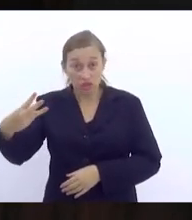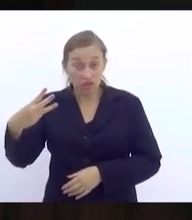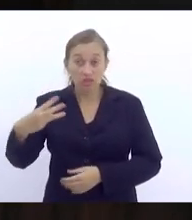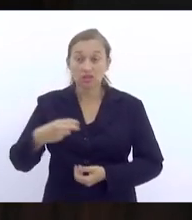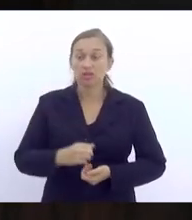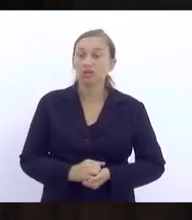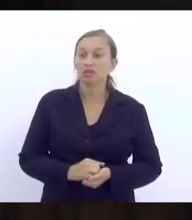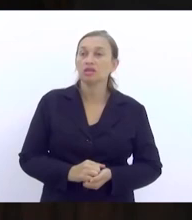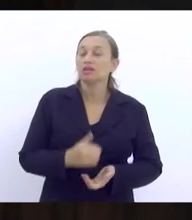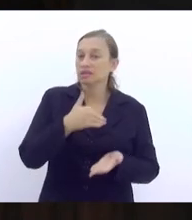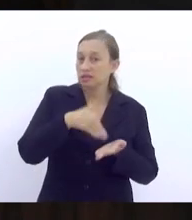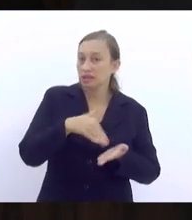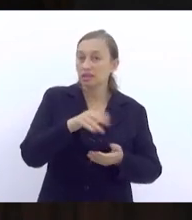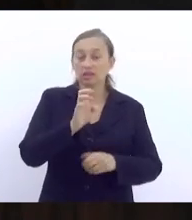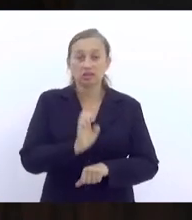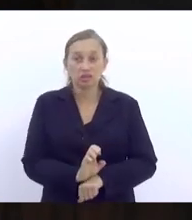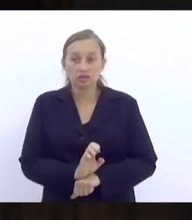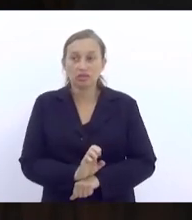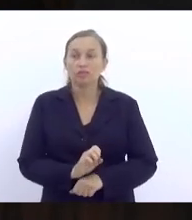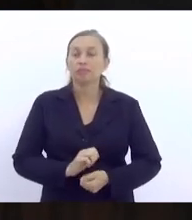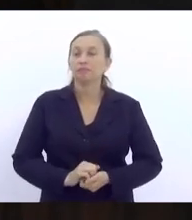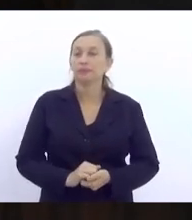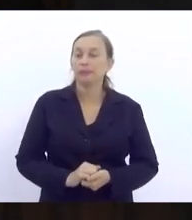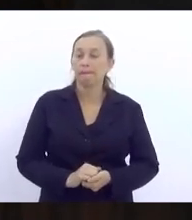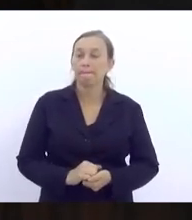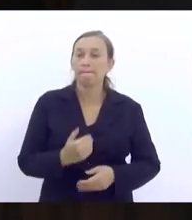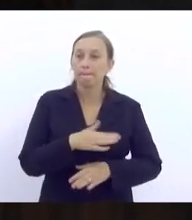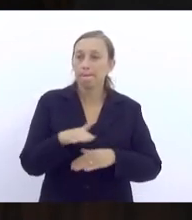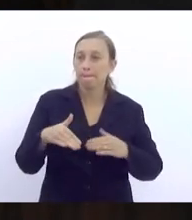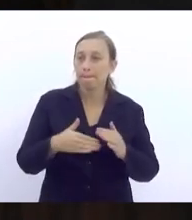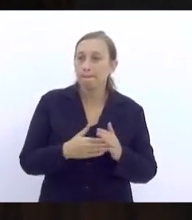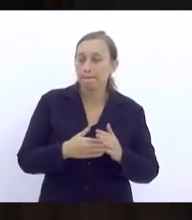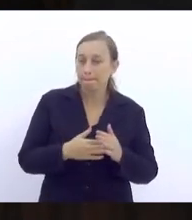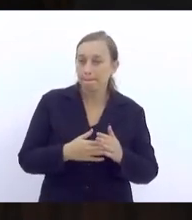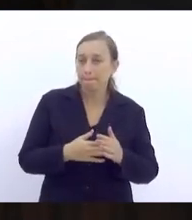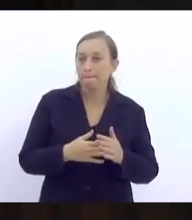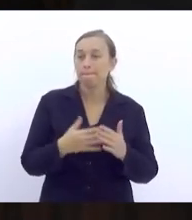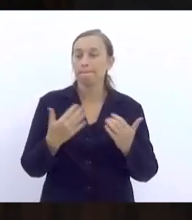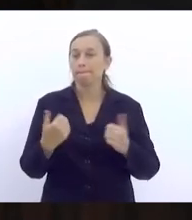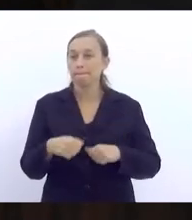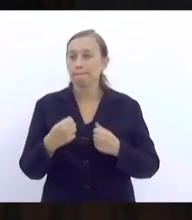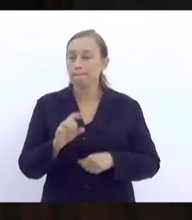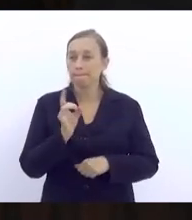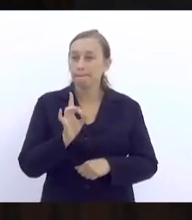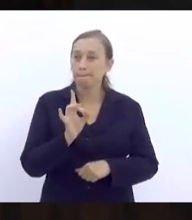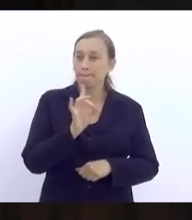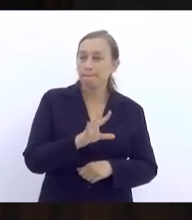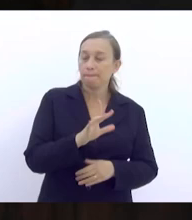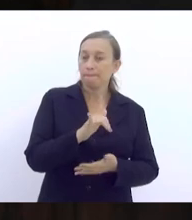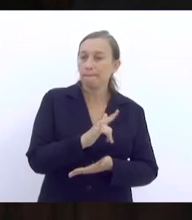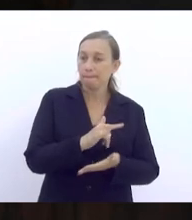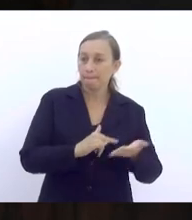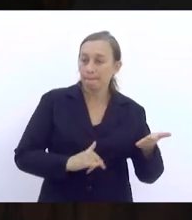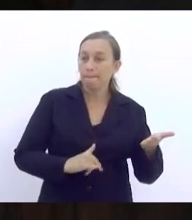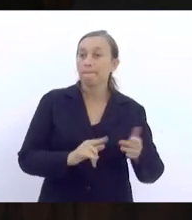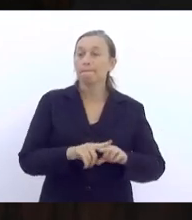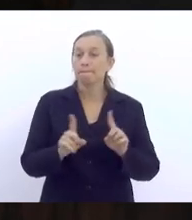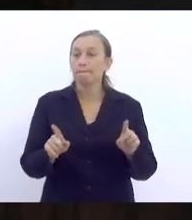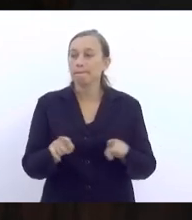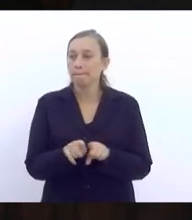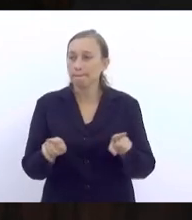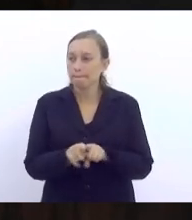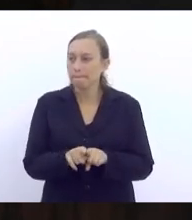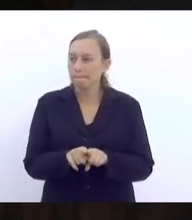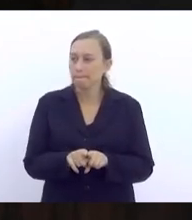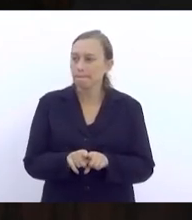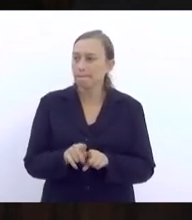da Secretaria Estadual que estabelece todo esse fluxo, que não é só a ficha, mas estabelece